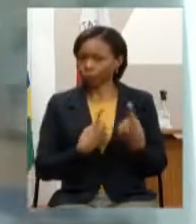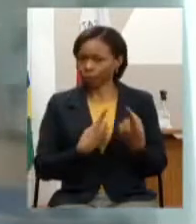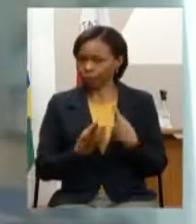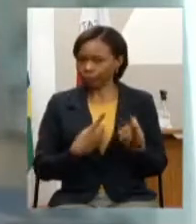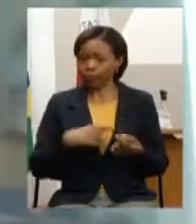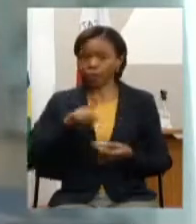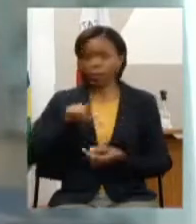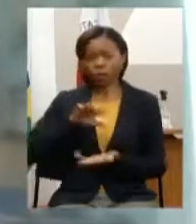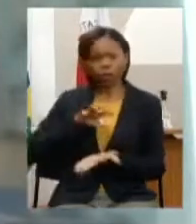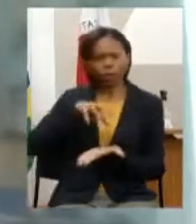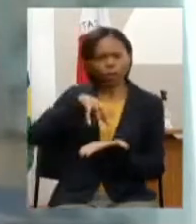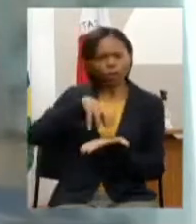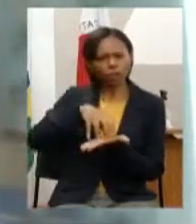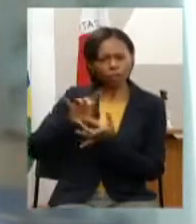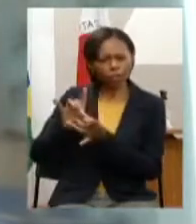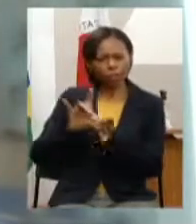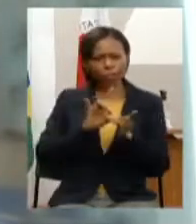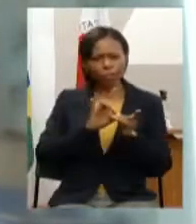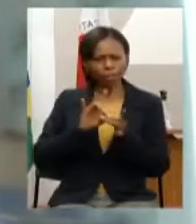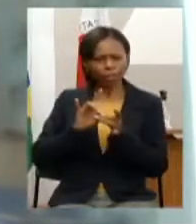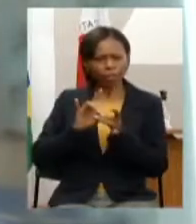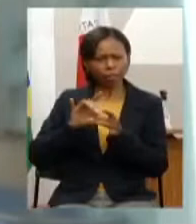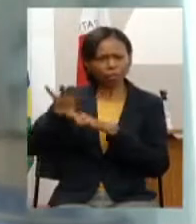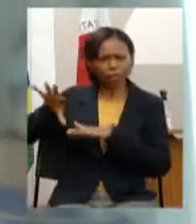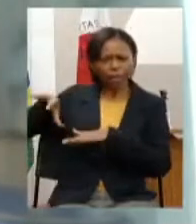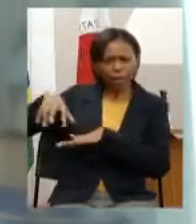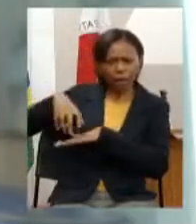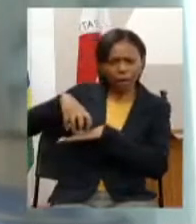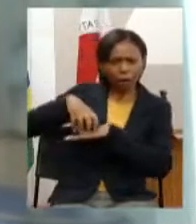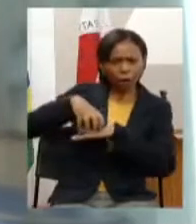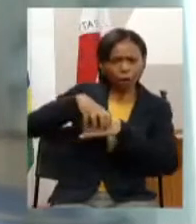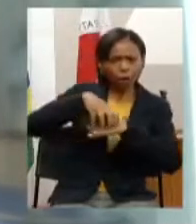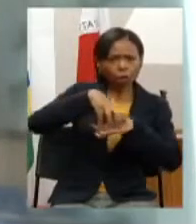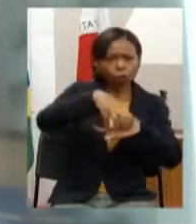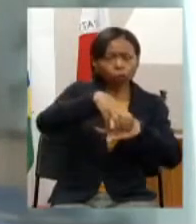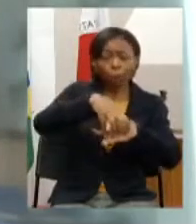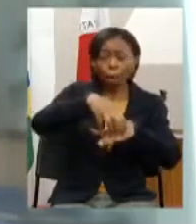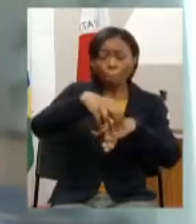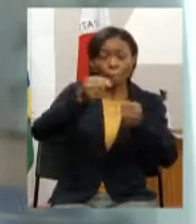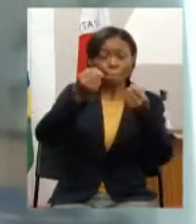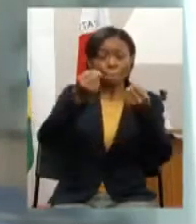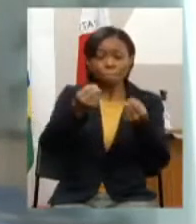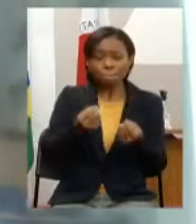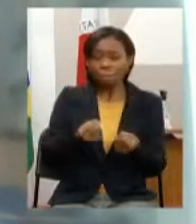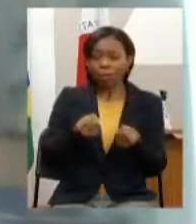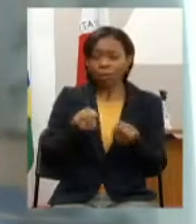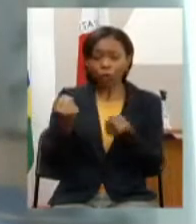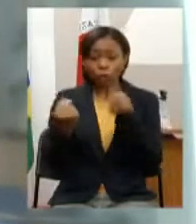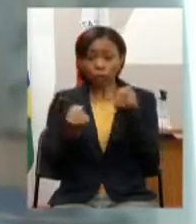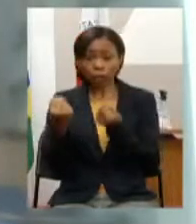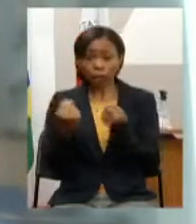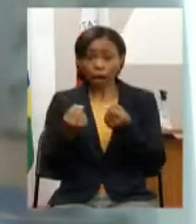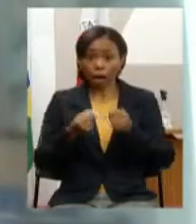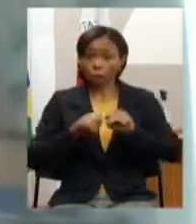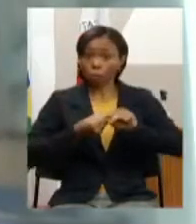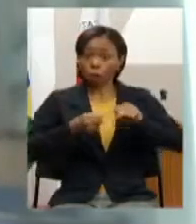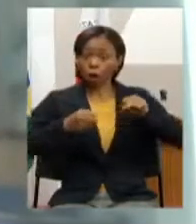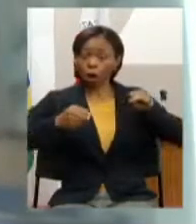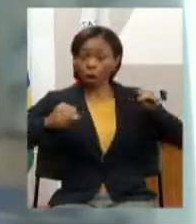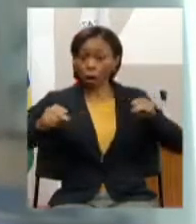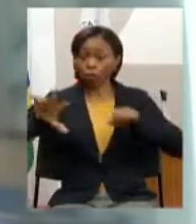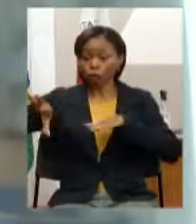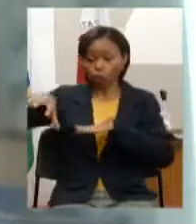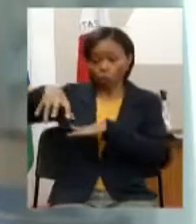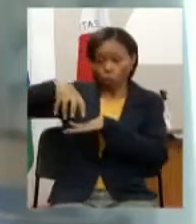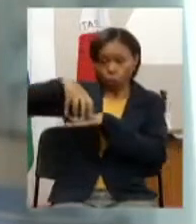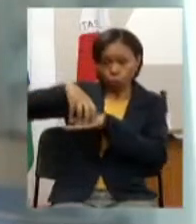integração de cargas de recebimento de cargas pesadas em veículos muito grandes que depositariam ali suas cargas